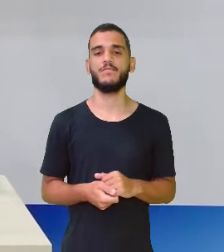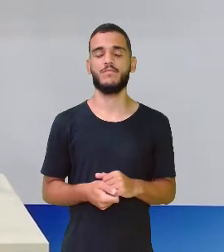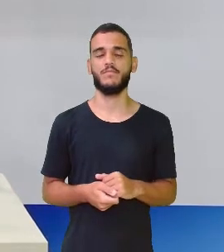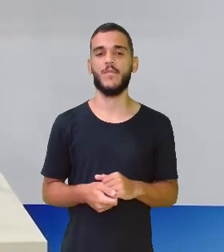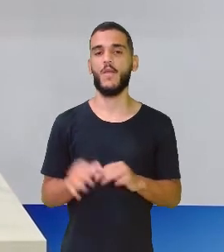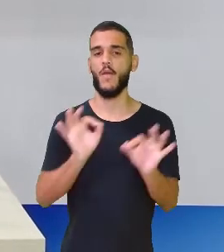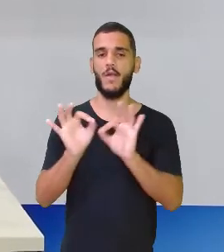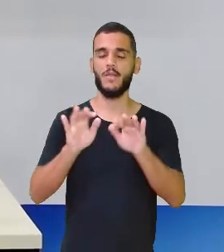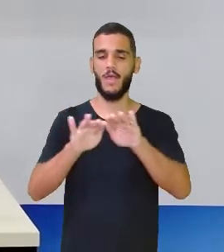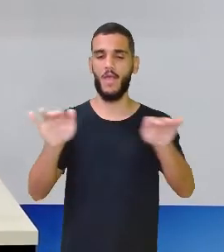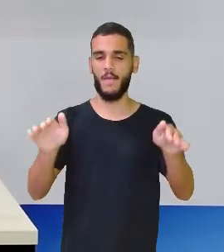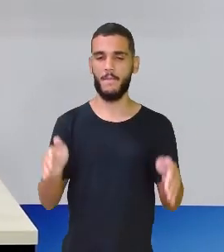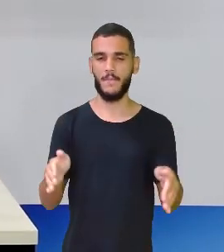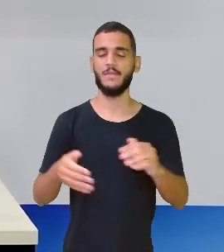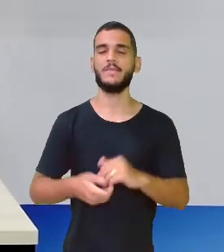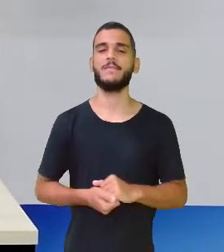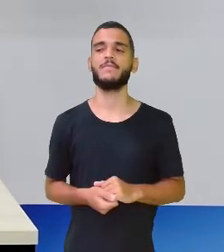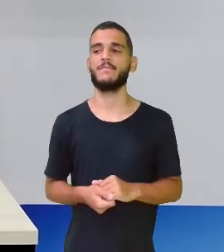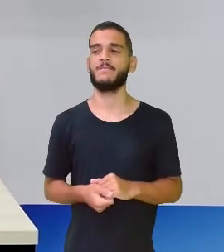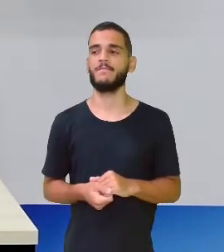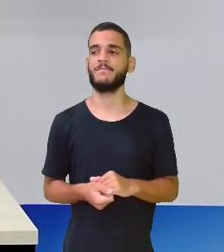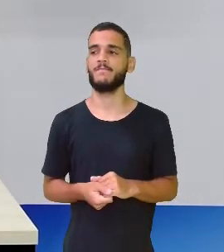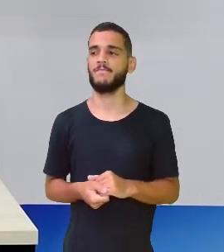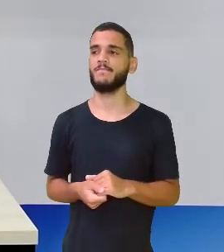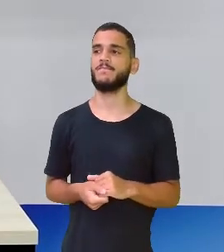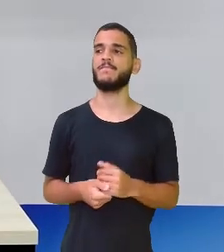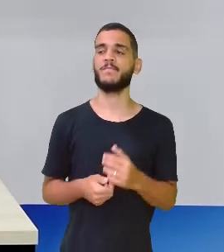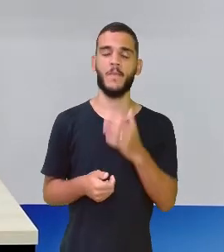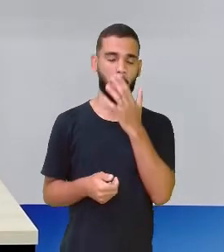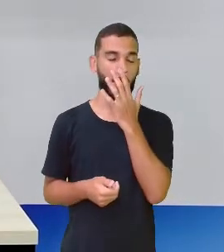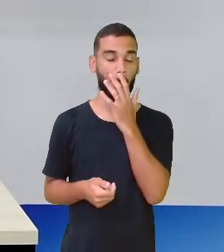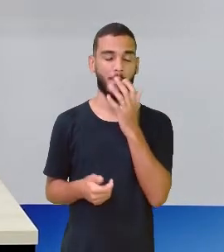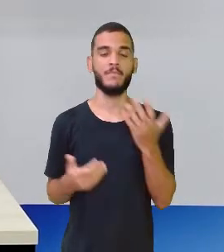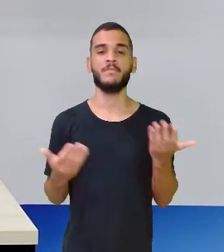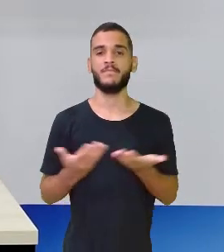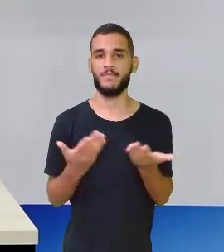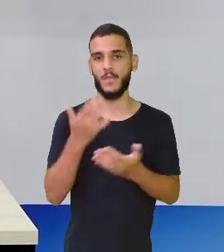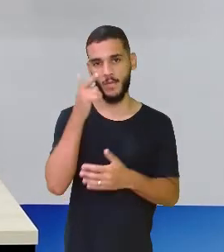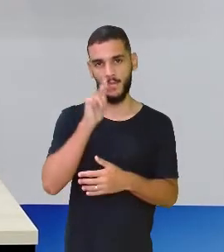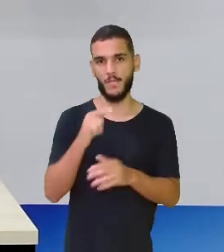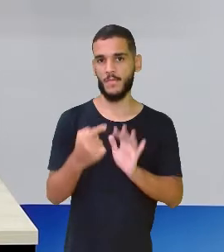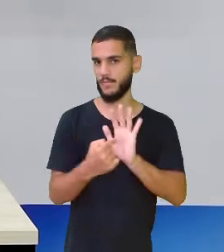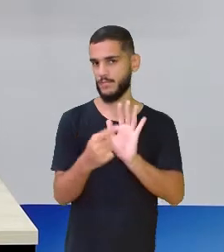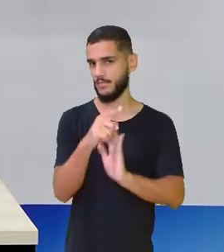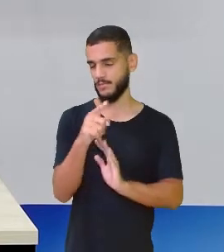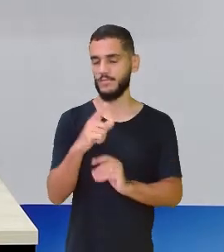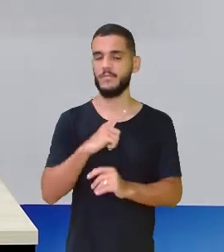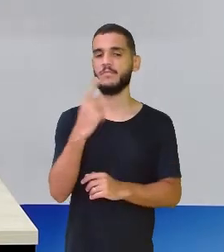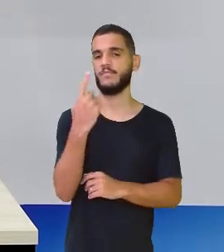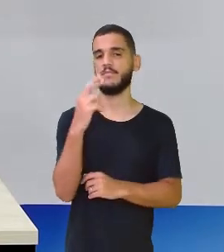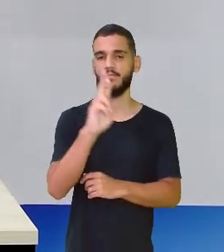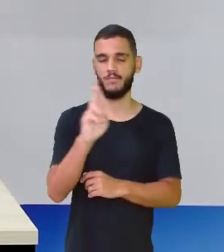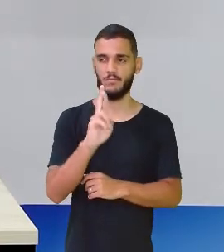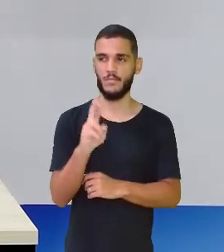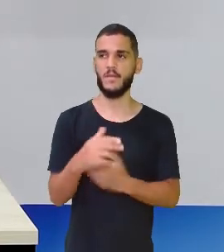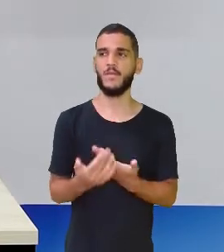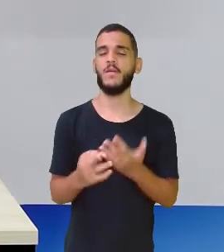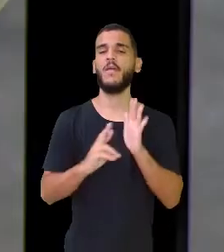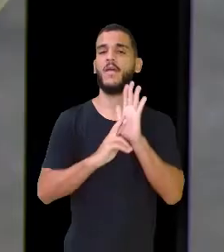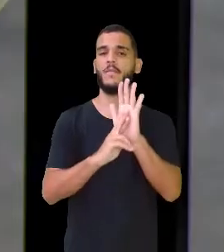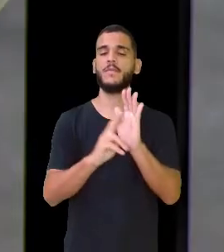um pouquinho mais pra trás. Eu, agora... Eu tenho a minha moeda de um real, certo? Ela